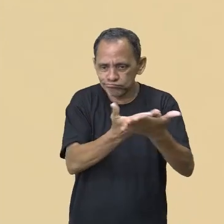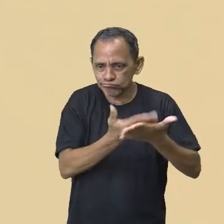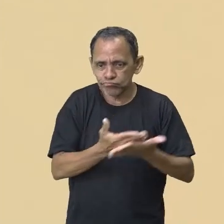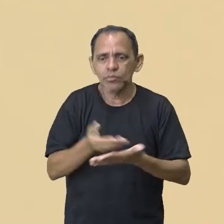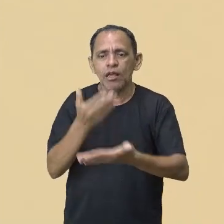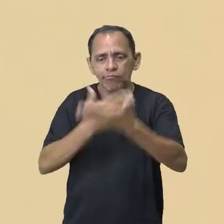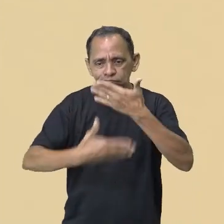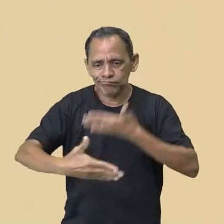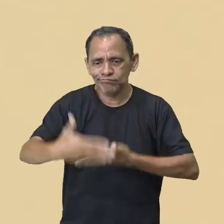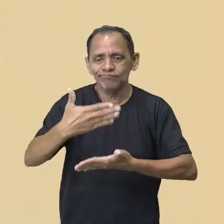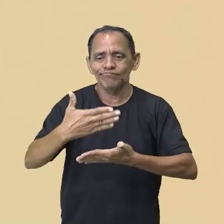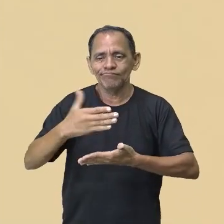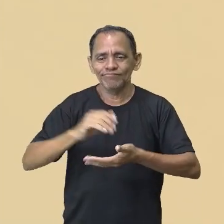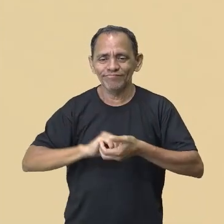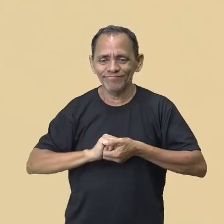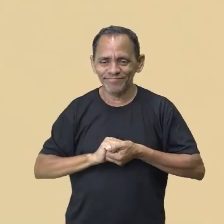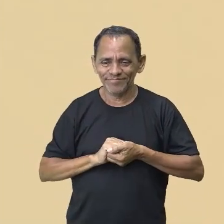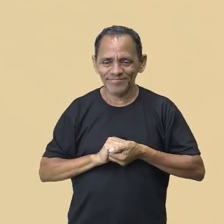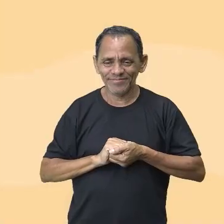delongas, vamos de aula!